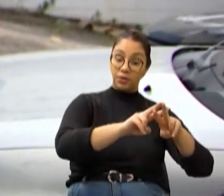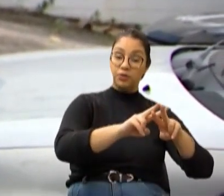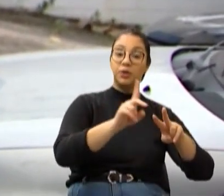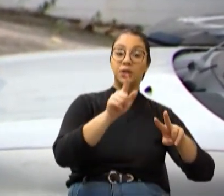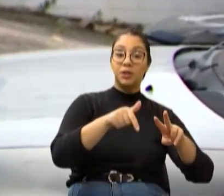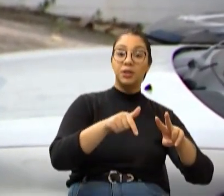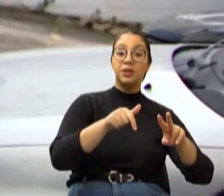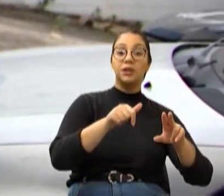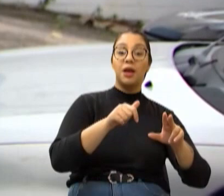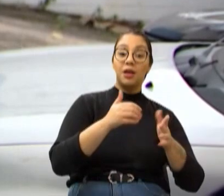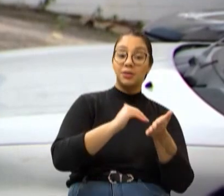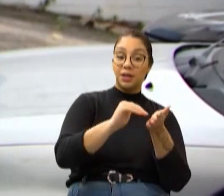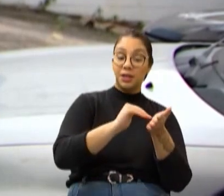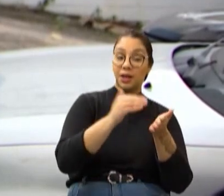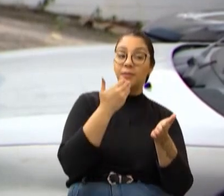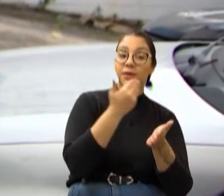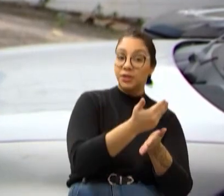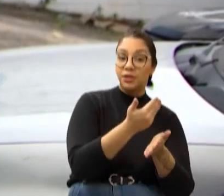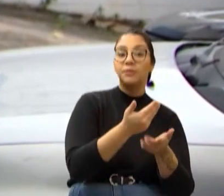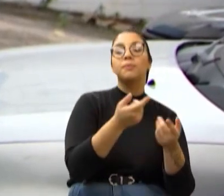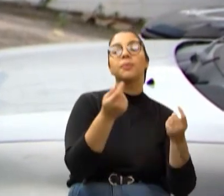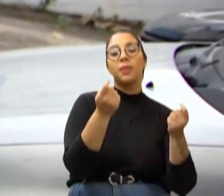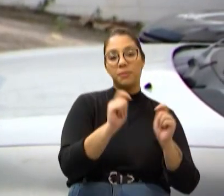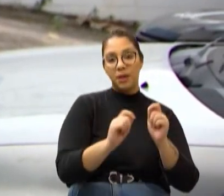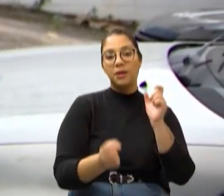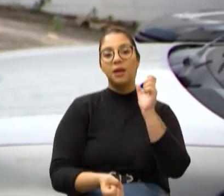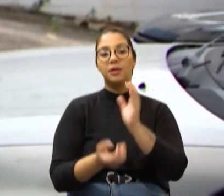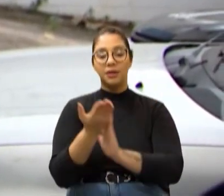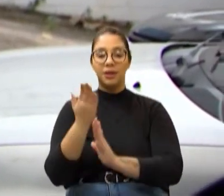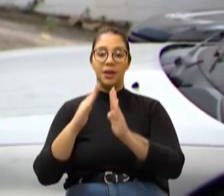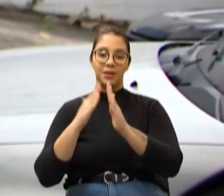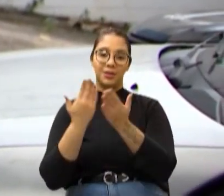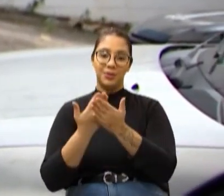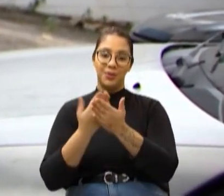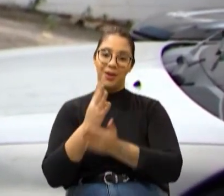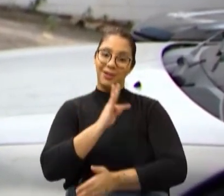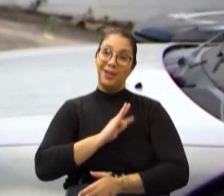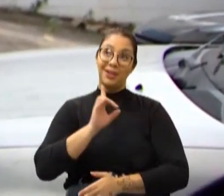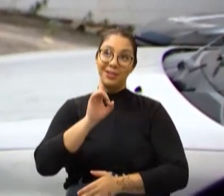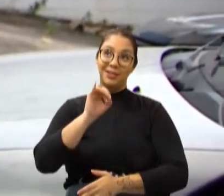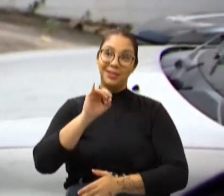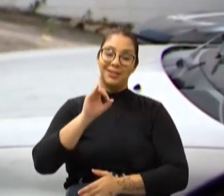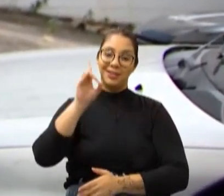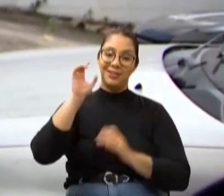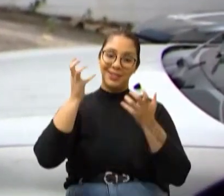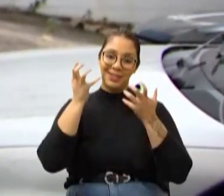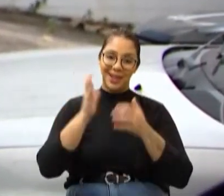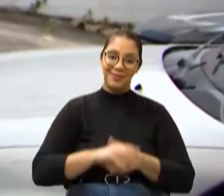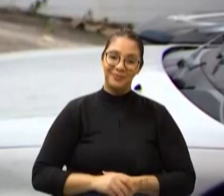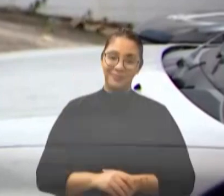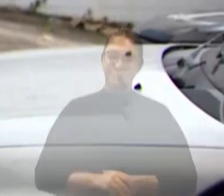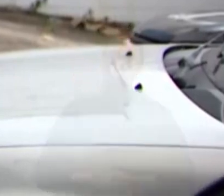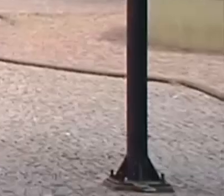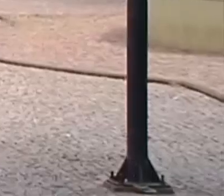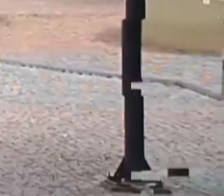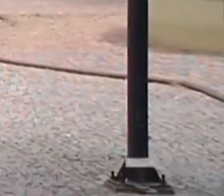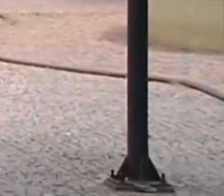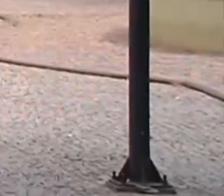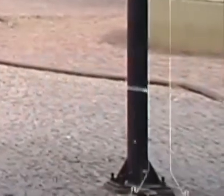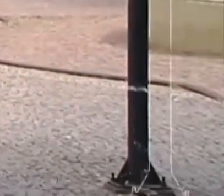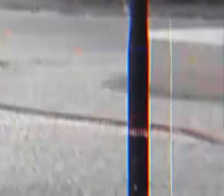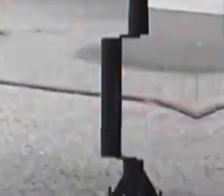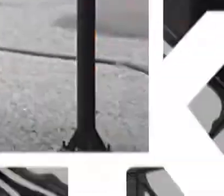Fundação Casa, então passando da Fundação Casa para a Ciência e Tecnologia, e aí poder implantar a escola técnica, se Deus quiser.